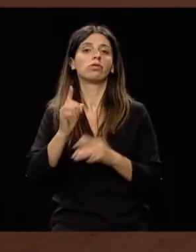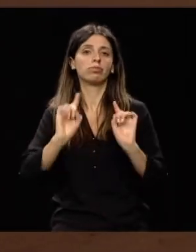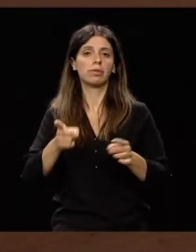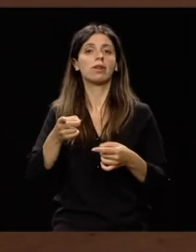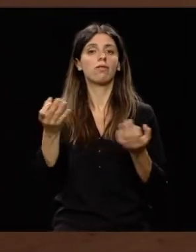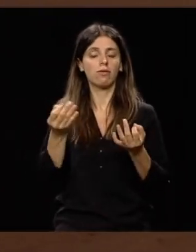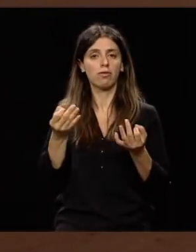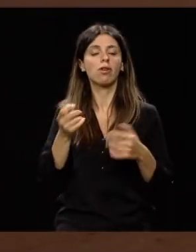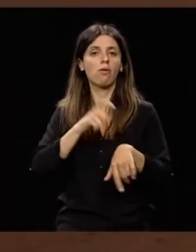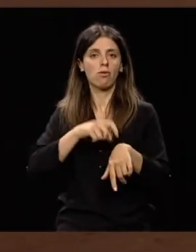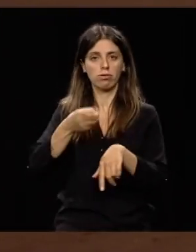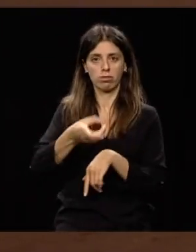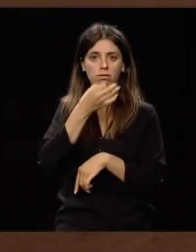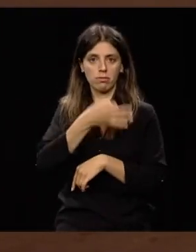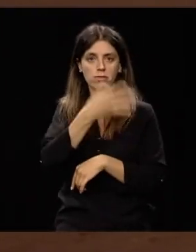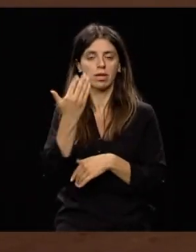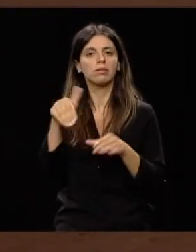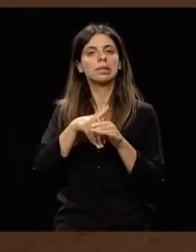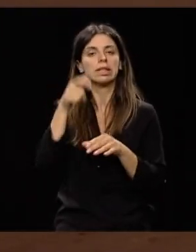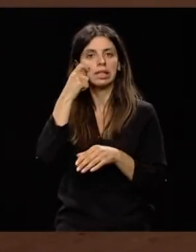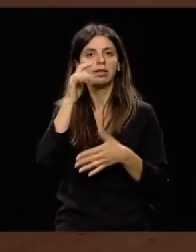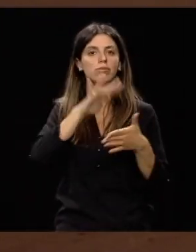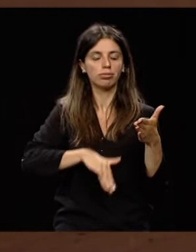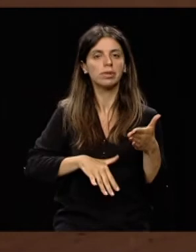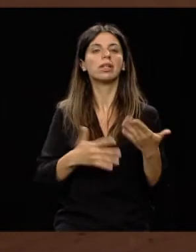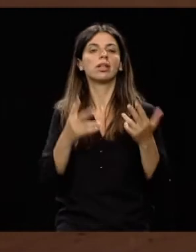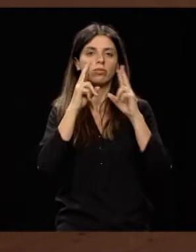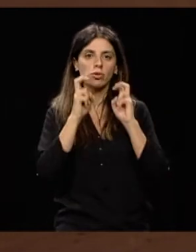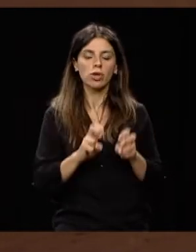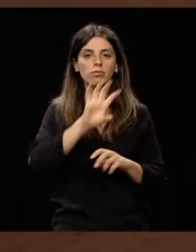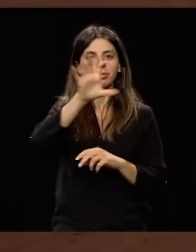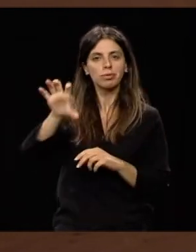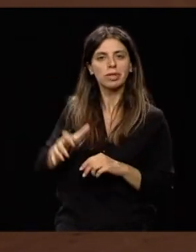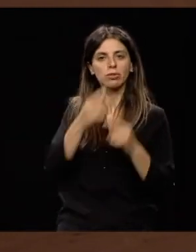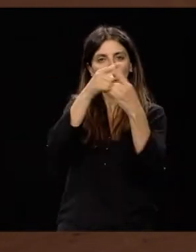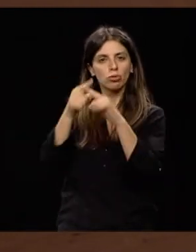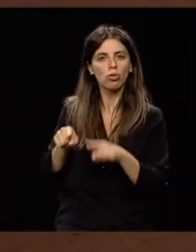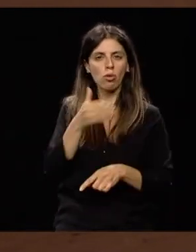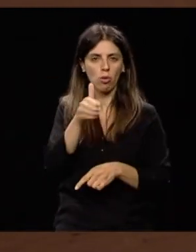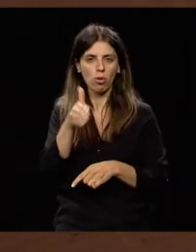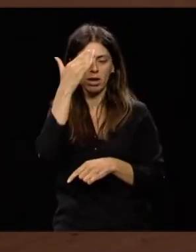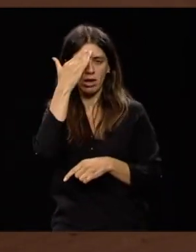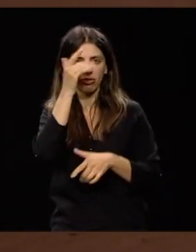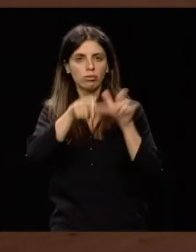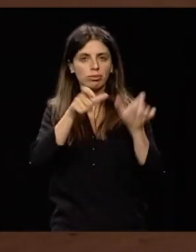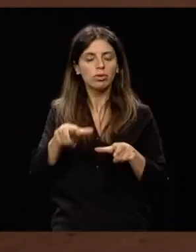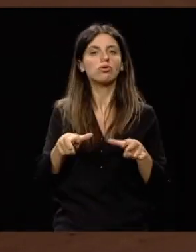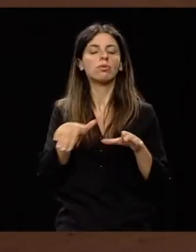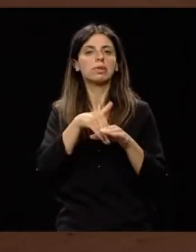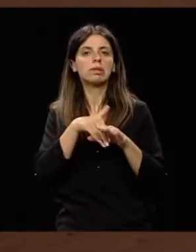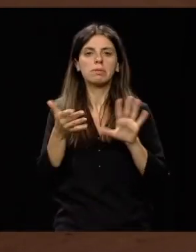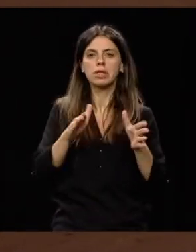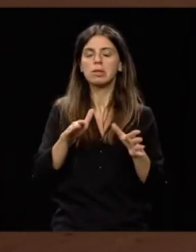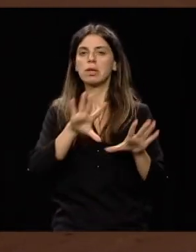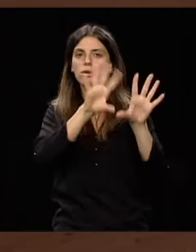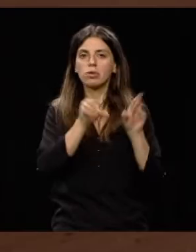11 países diferentes, penso que em torno de 180 participantes e com um total de 150 comunicações.